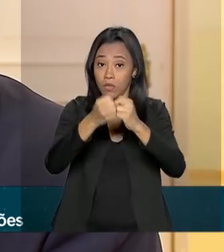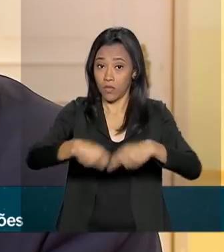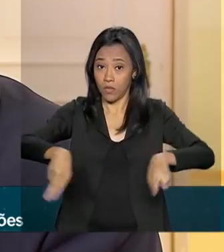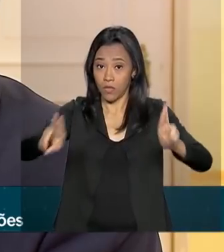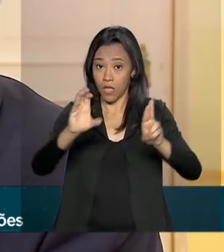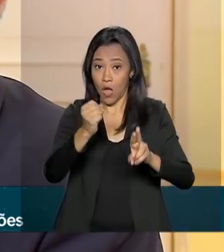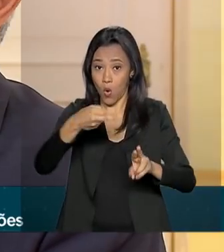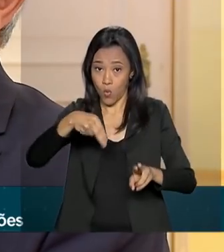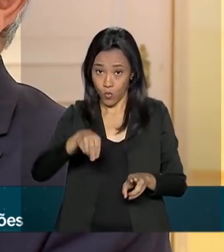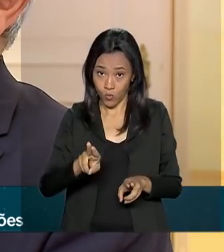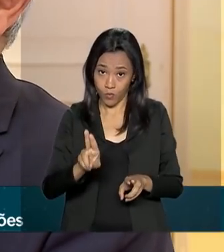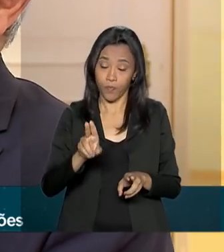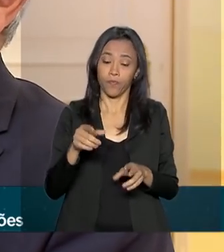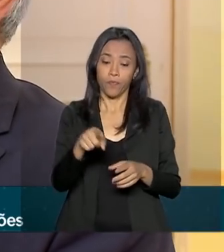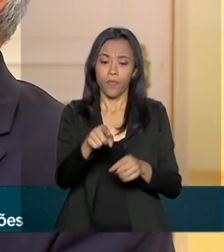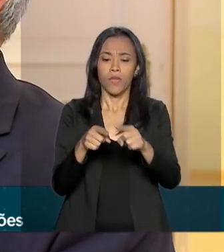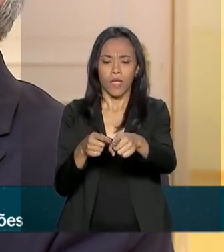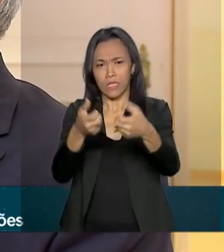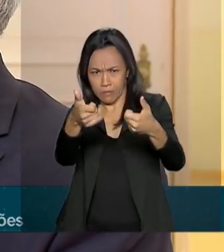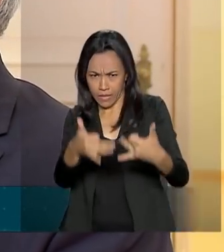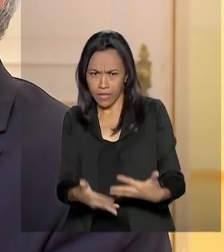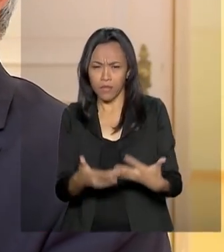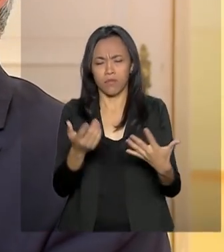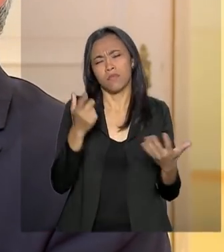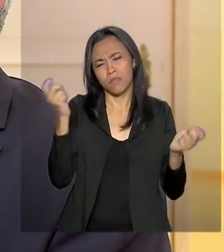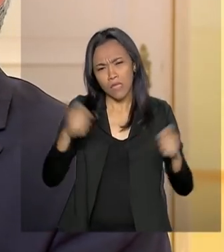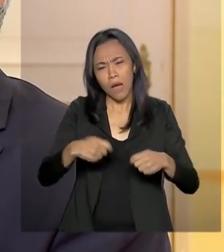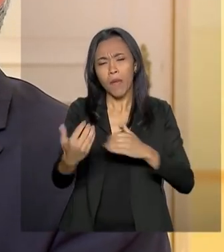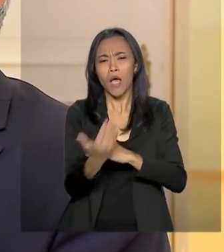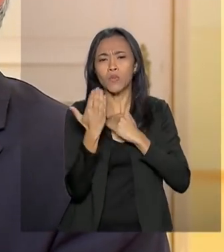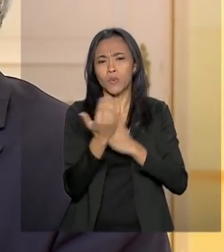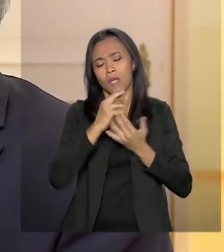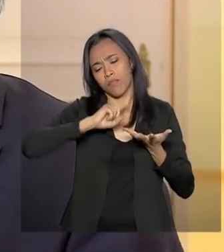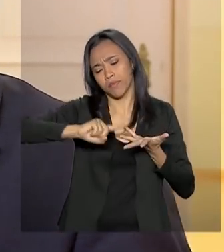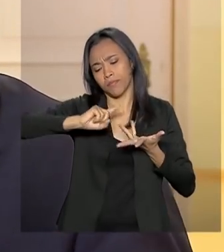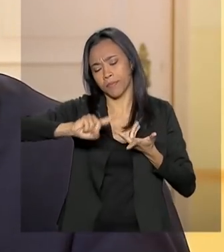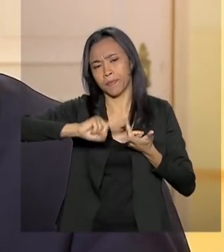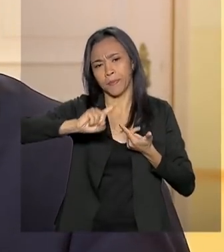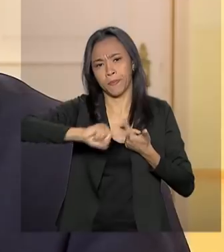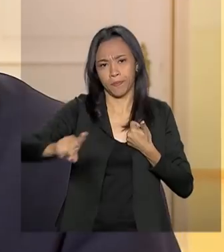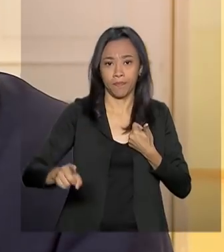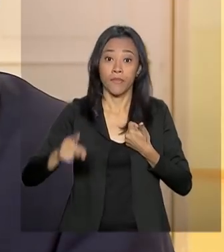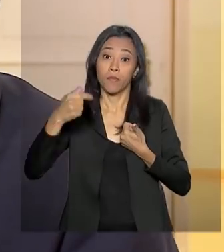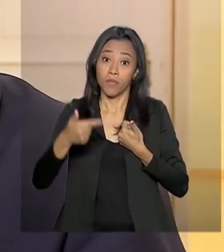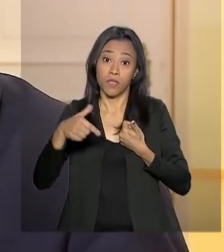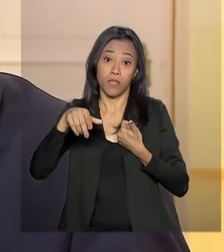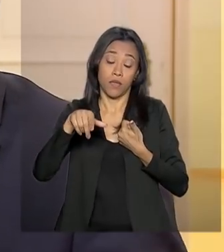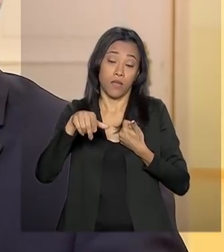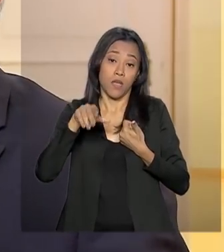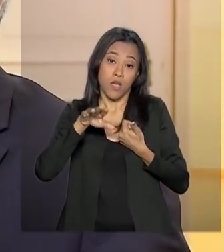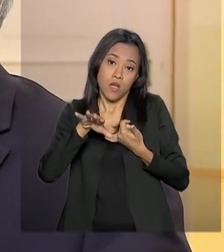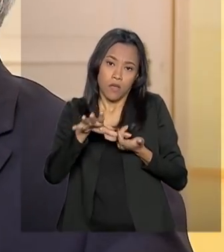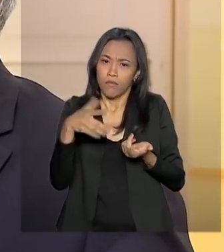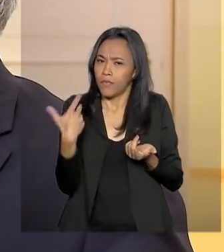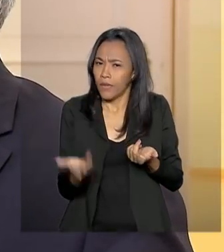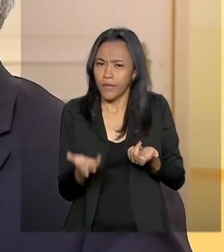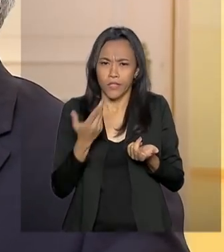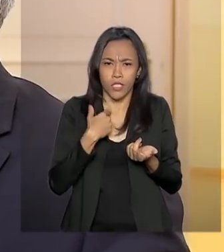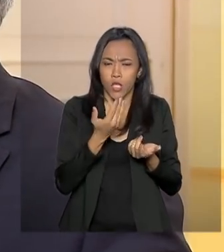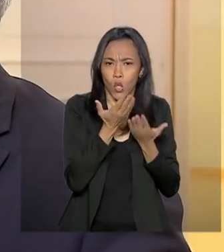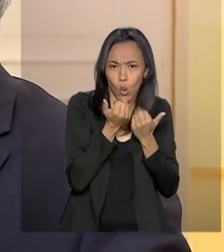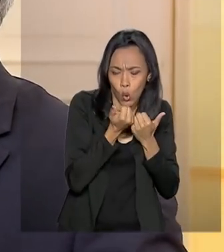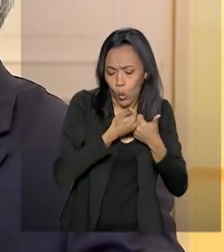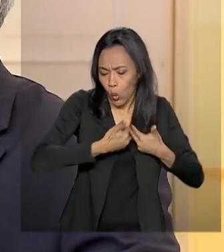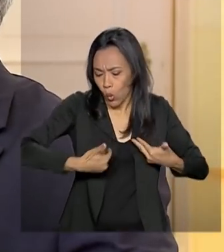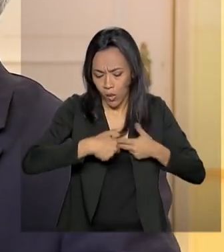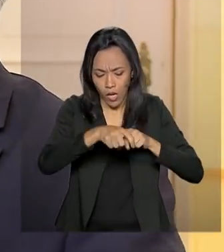em muitas instâncias, muitas maneiras. E isso desde o marginal, o espaço participando, desde a produção de alimentos